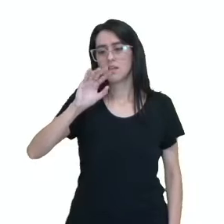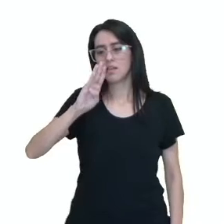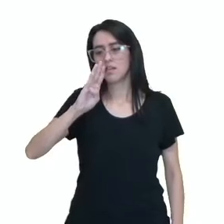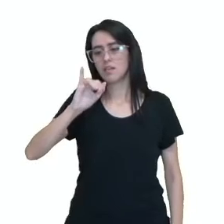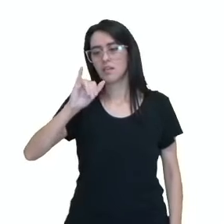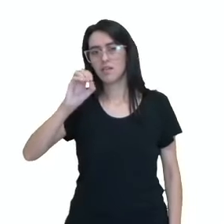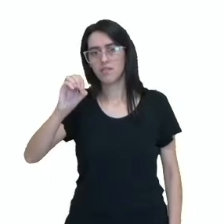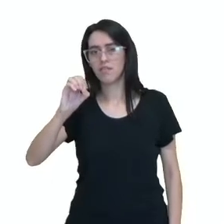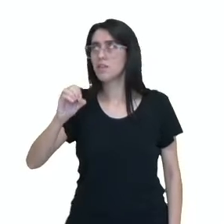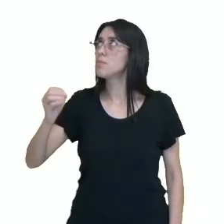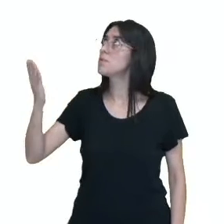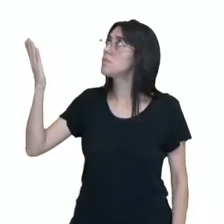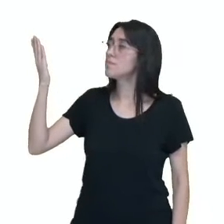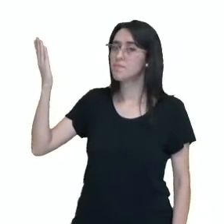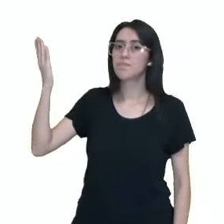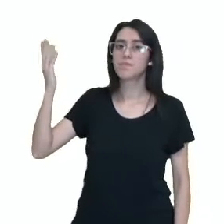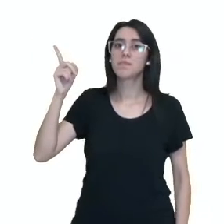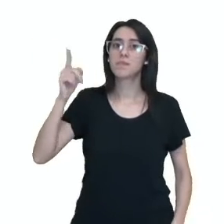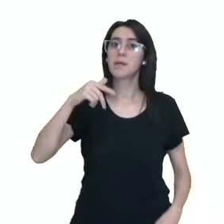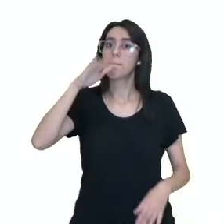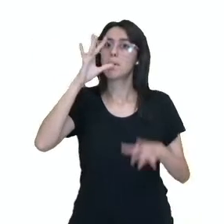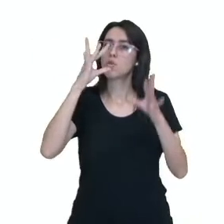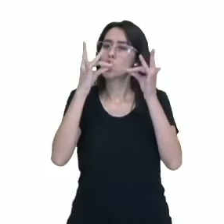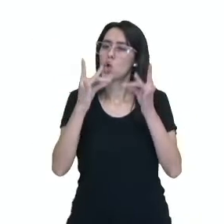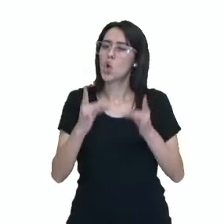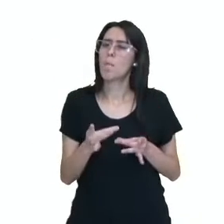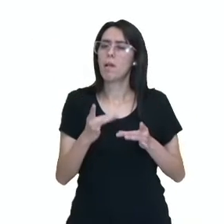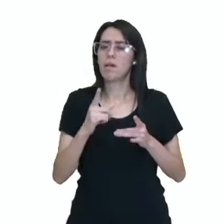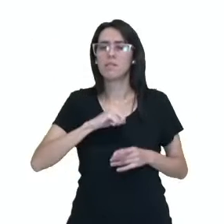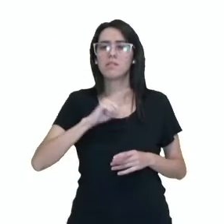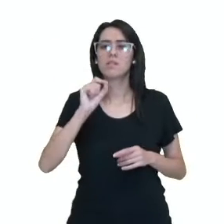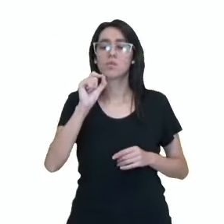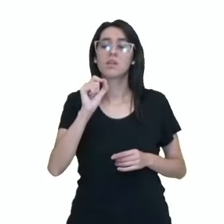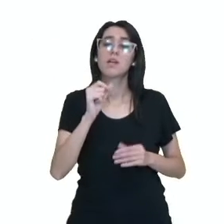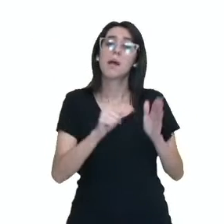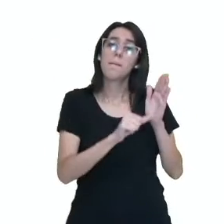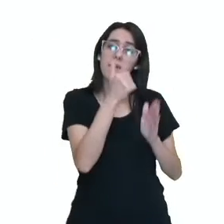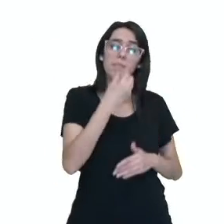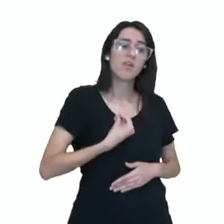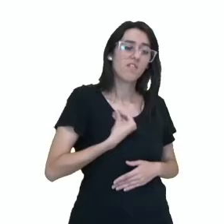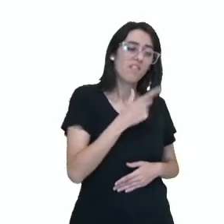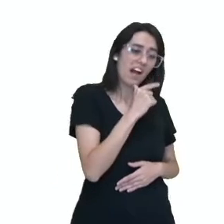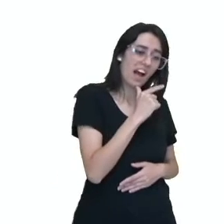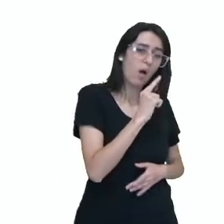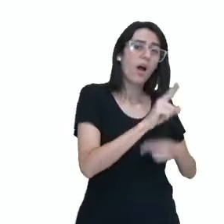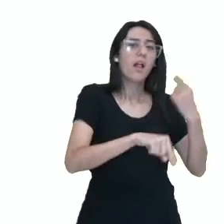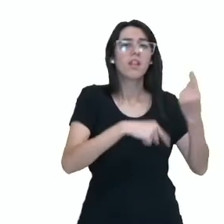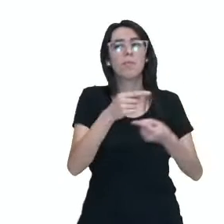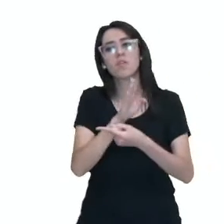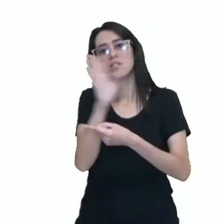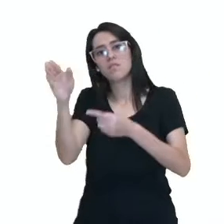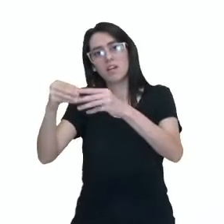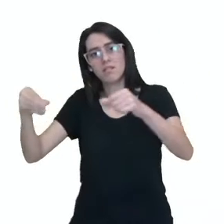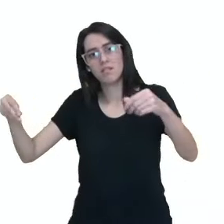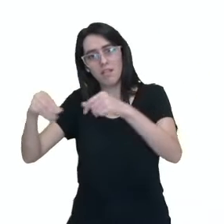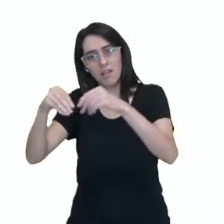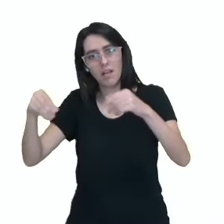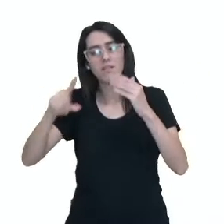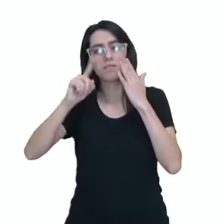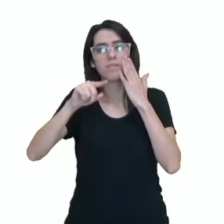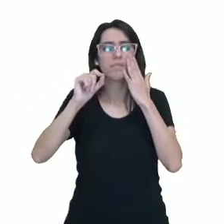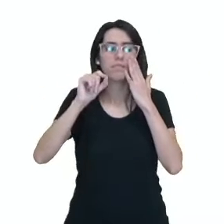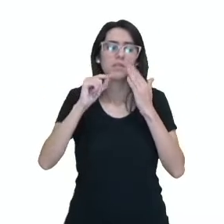de complexidade, seriam os anfílios. São aqueles que têm metade da vida na água, metade da vida no solo, né, são aqueles, são os